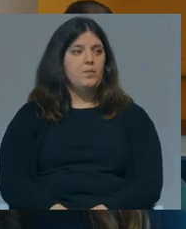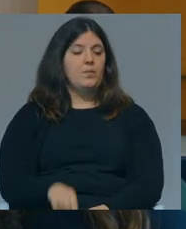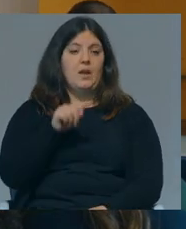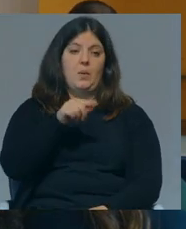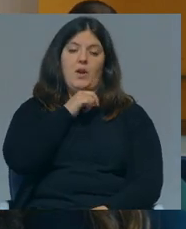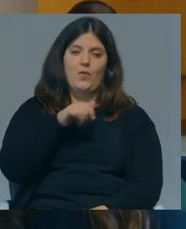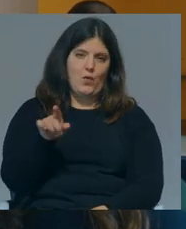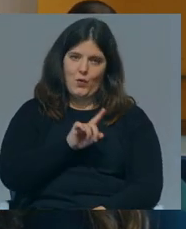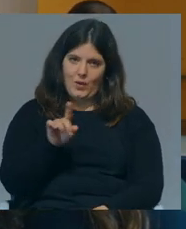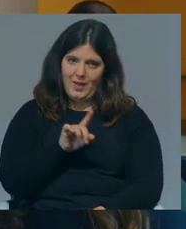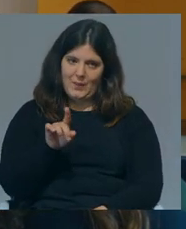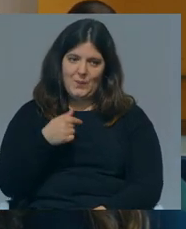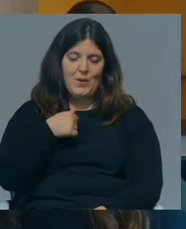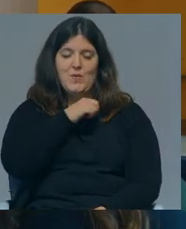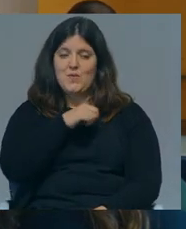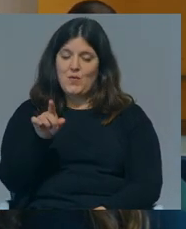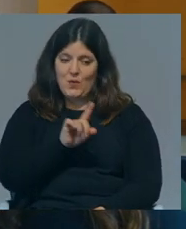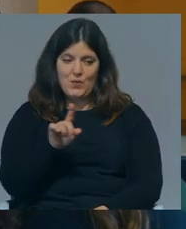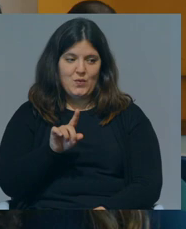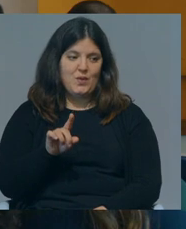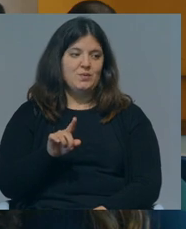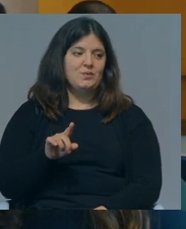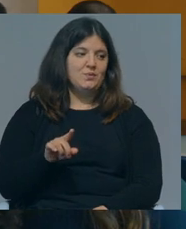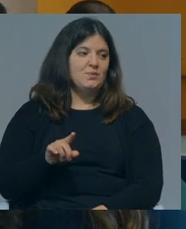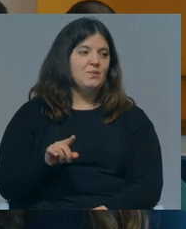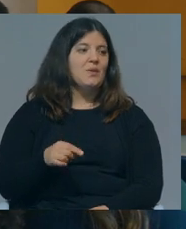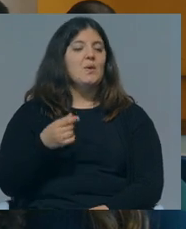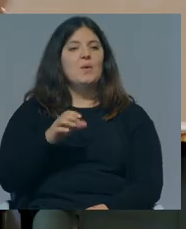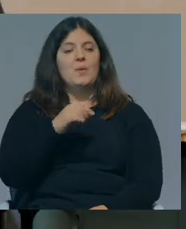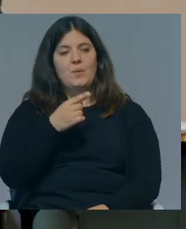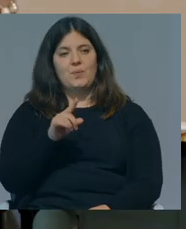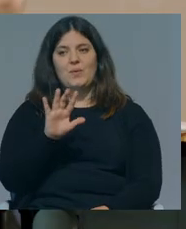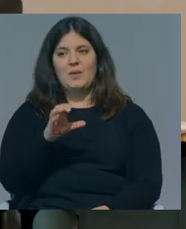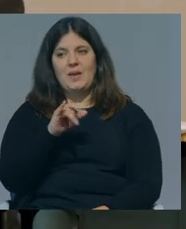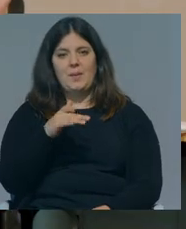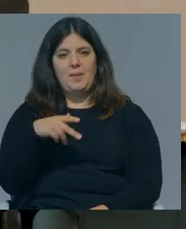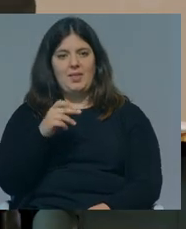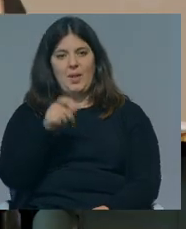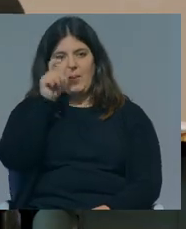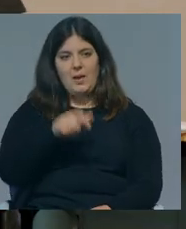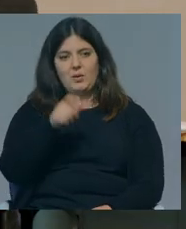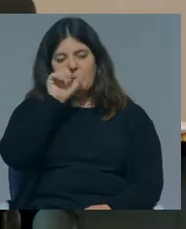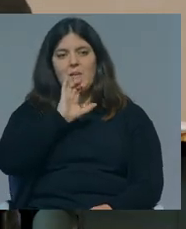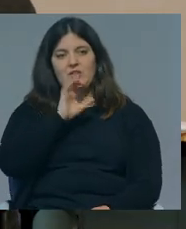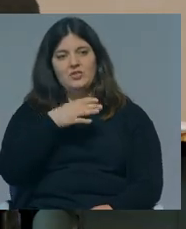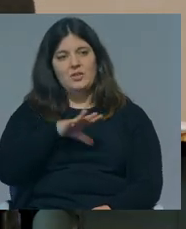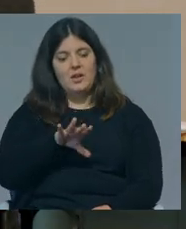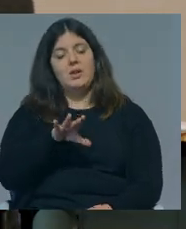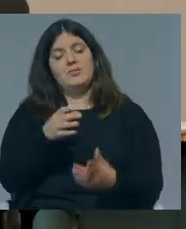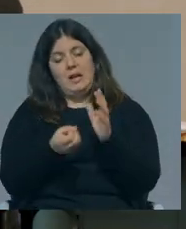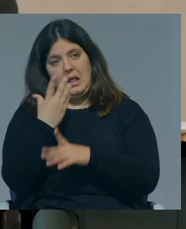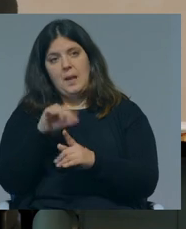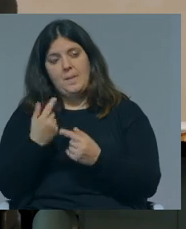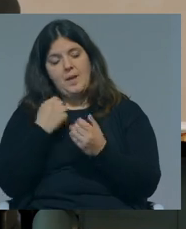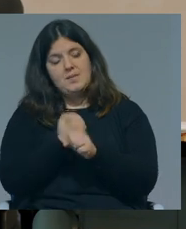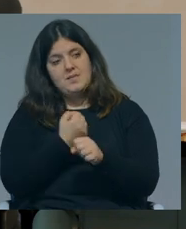vou discordar, eu vou discordar porque, o capital humano que o país cria também serve o país, não é? Portanto,